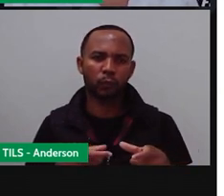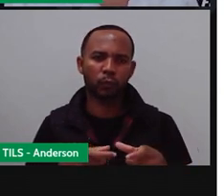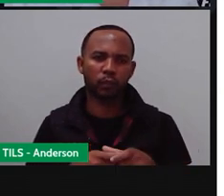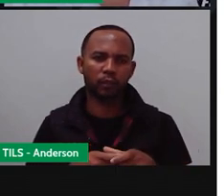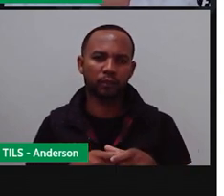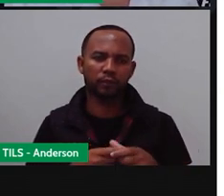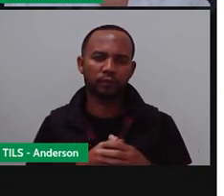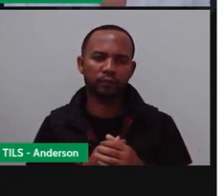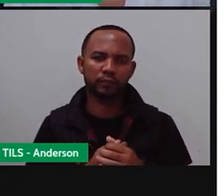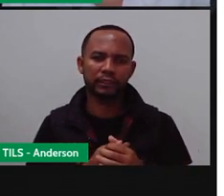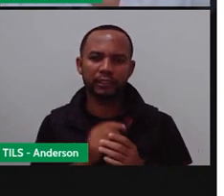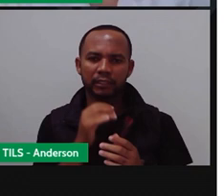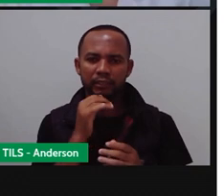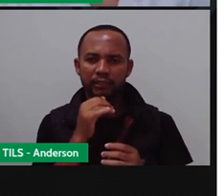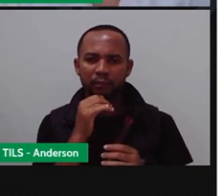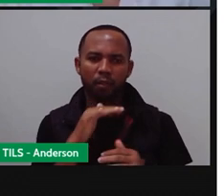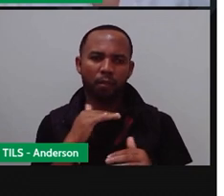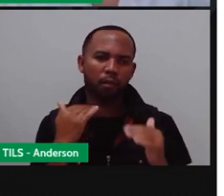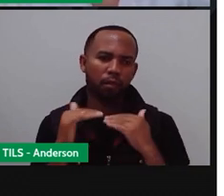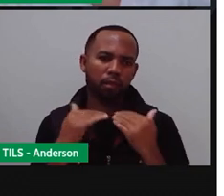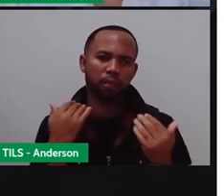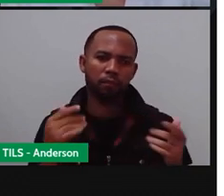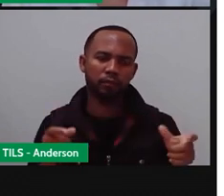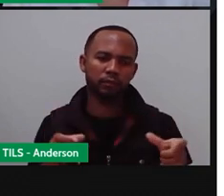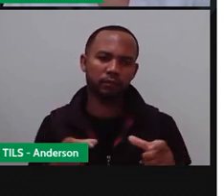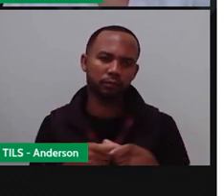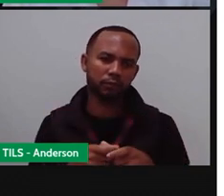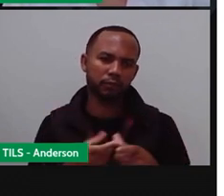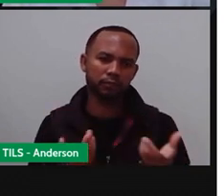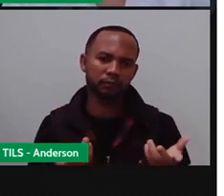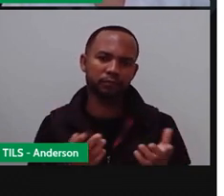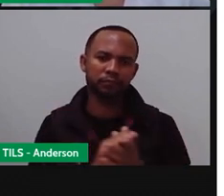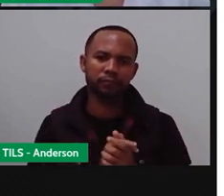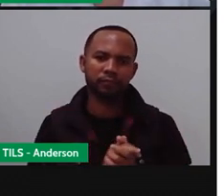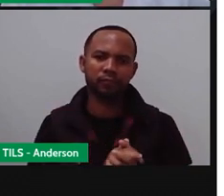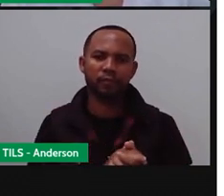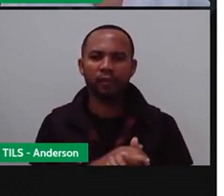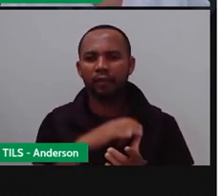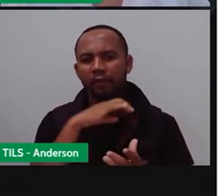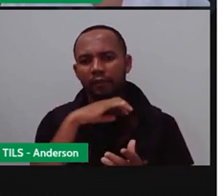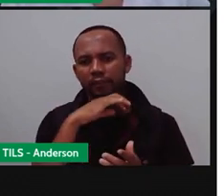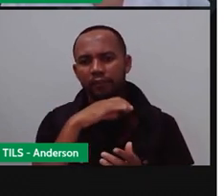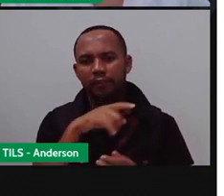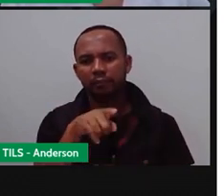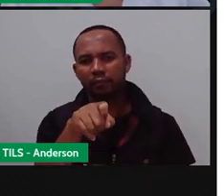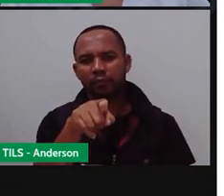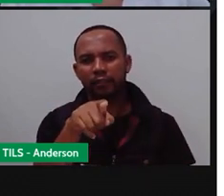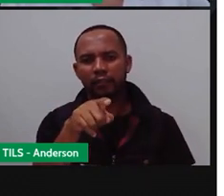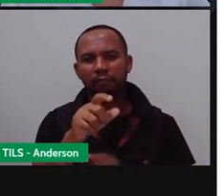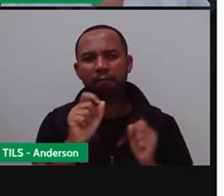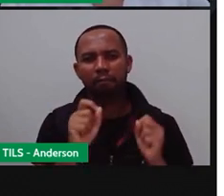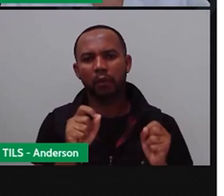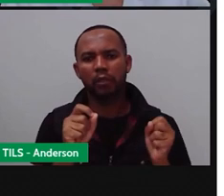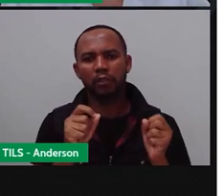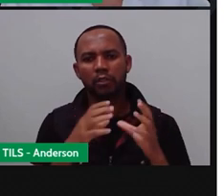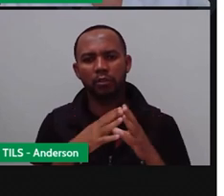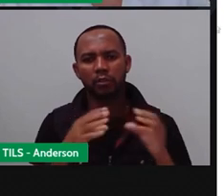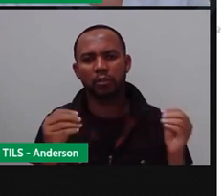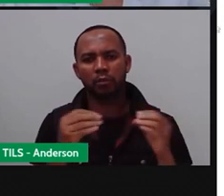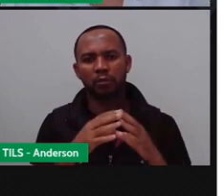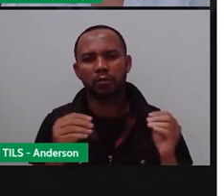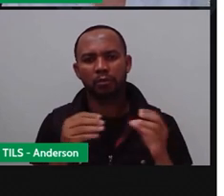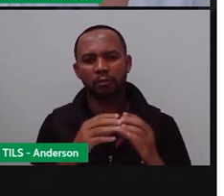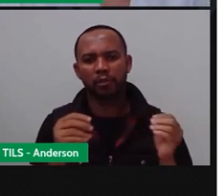de mortes aí diminuiu. E um exemplo, né, desse animal que está em perigo é o boto cor-de-rosa, né,